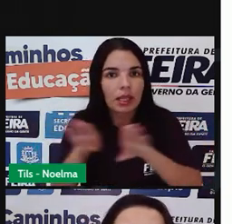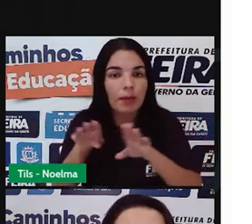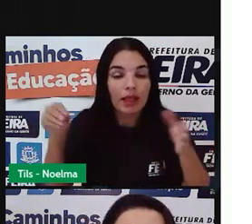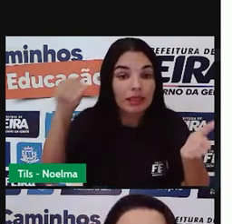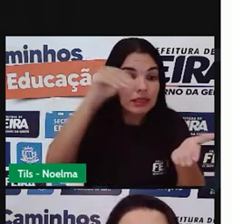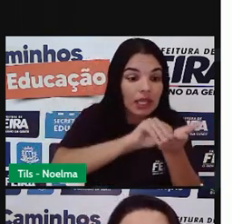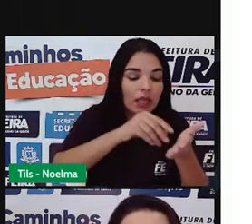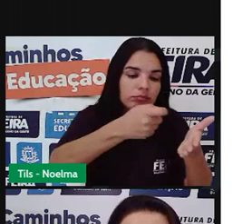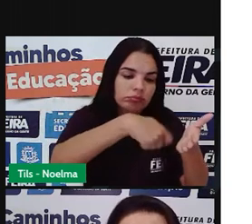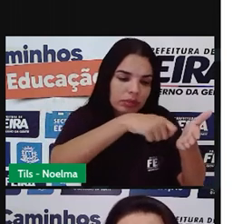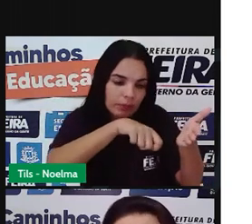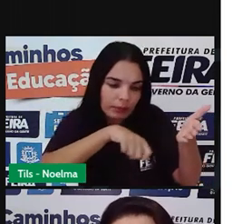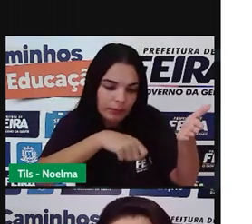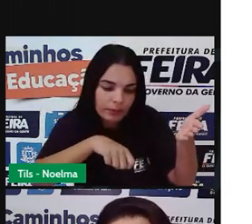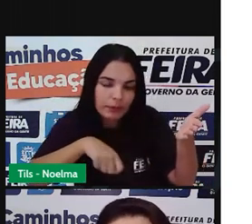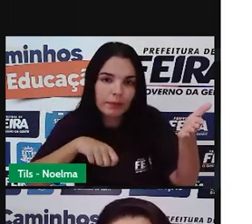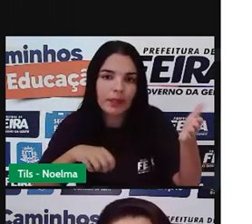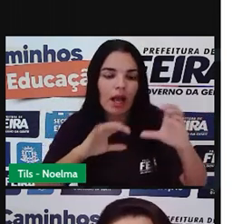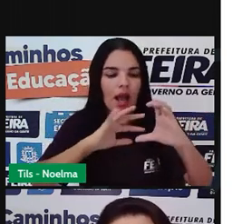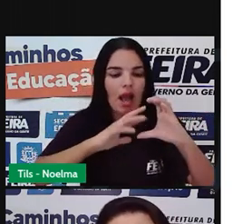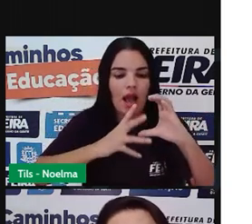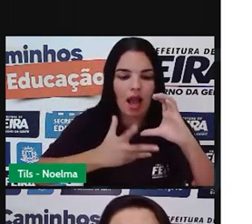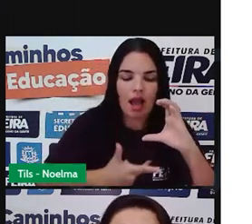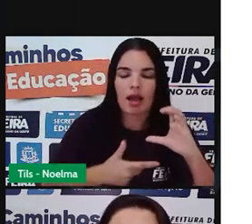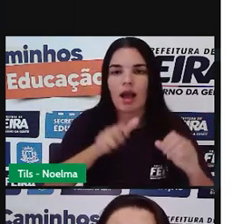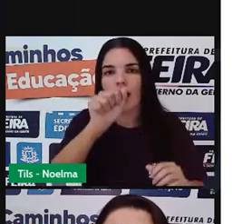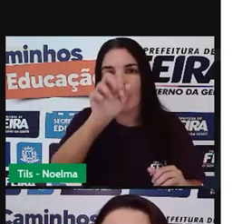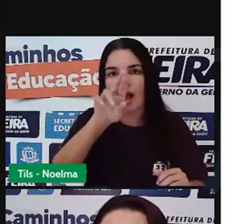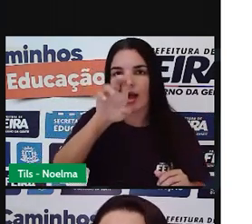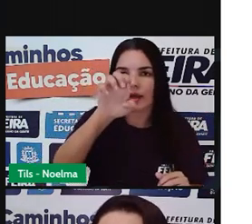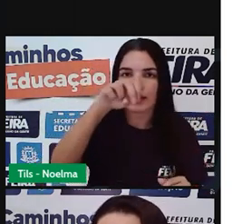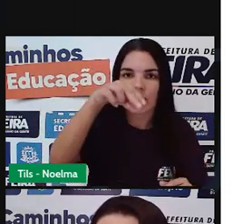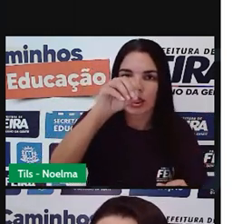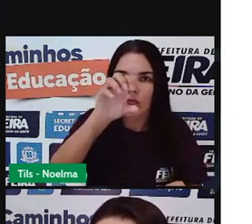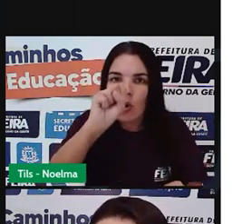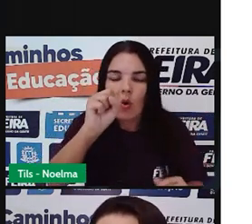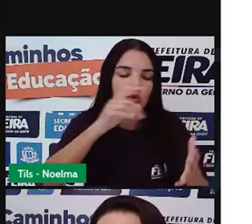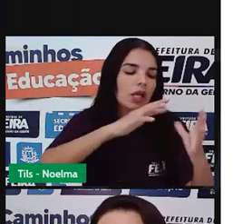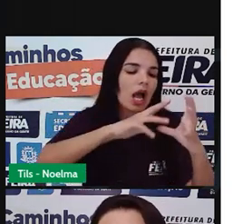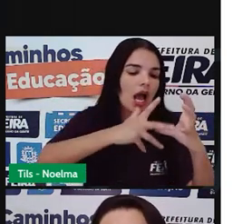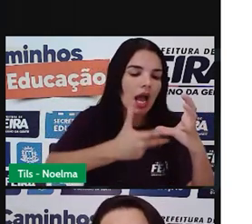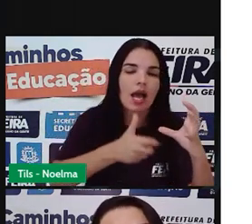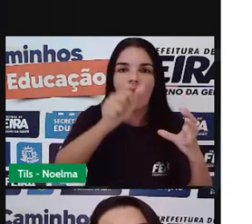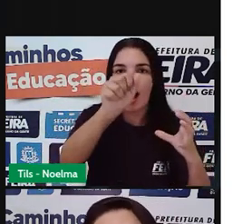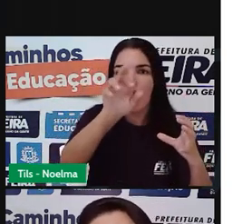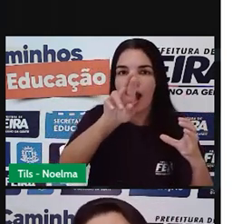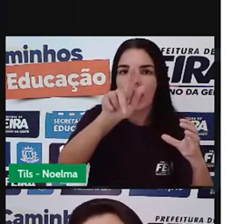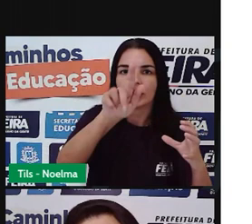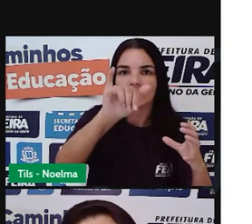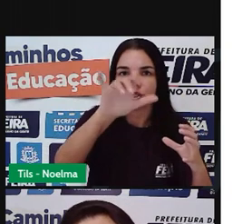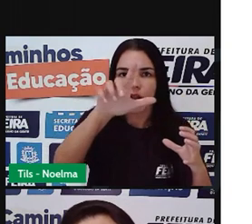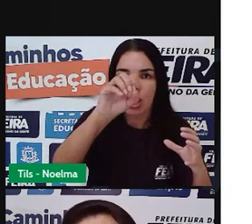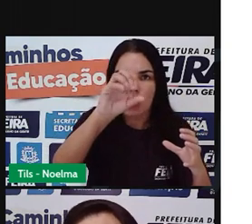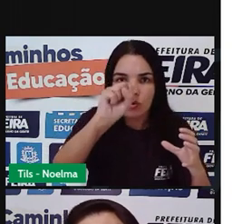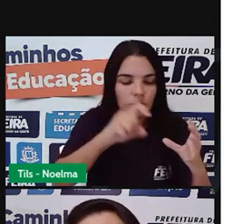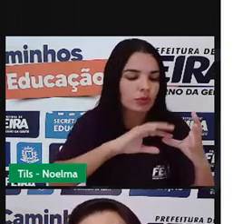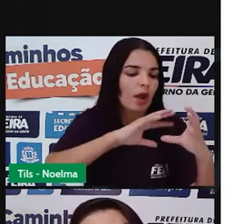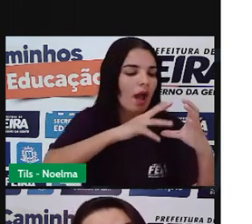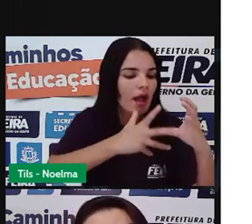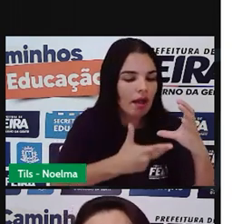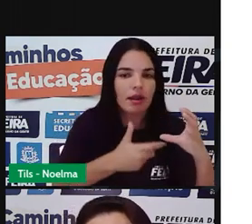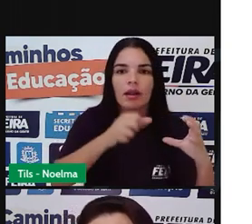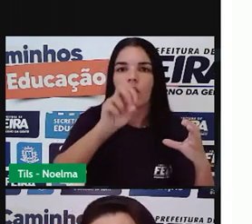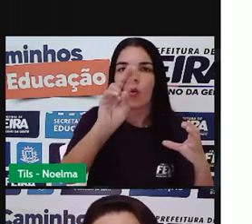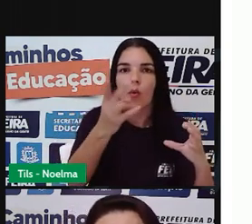tabela as características do solo arenoso as características do solo argiloso as características do